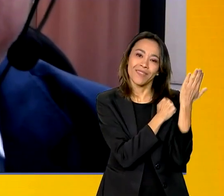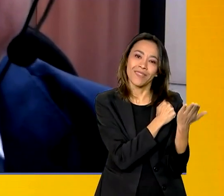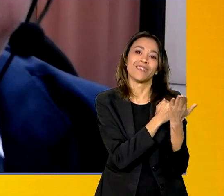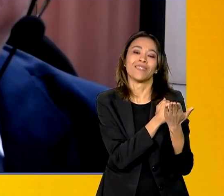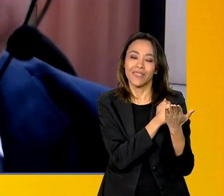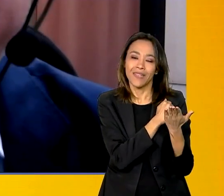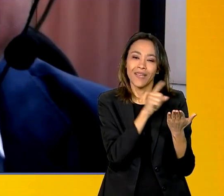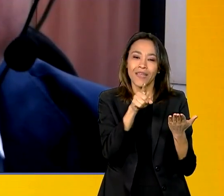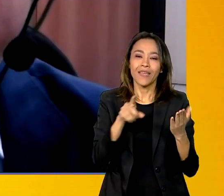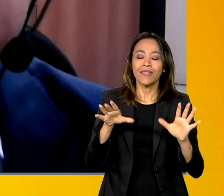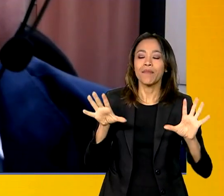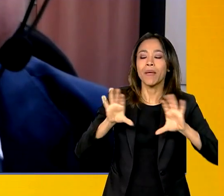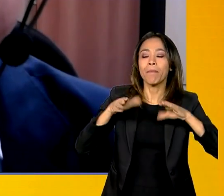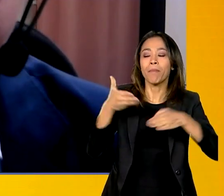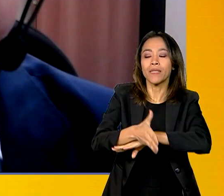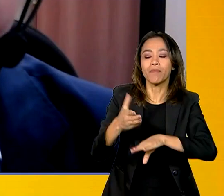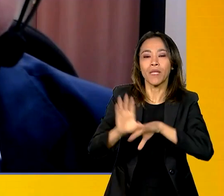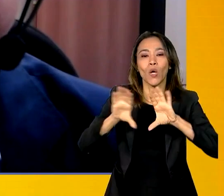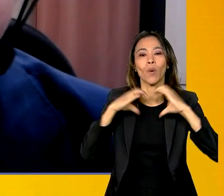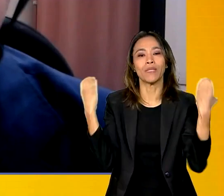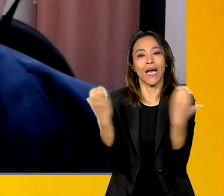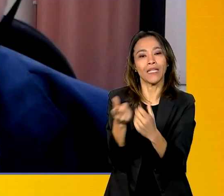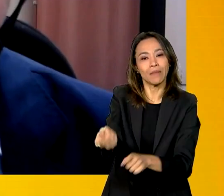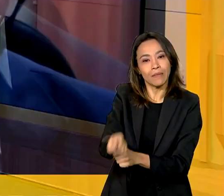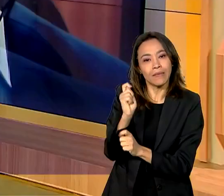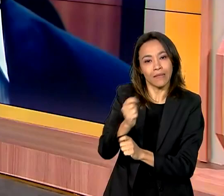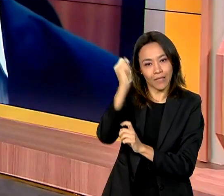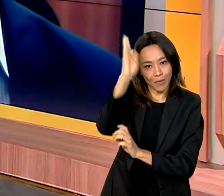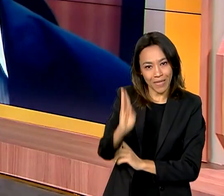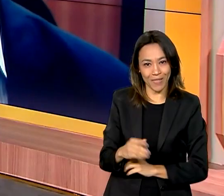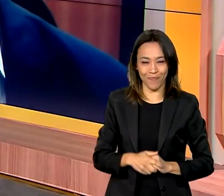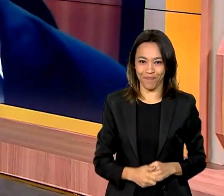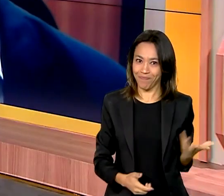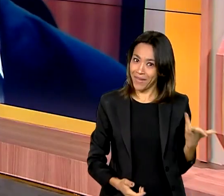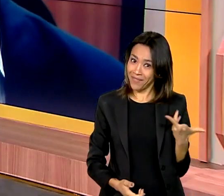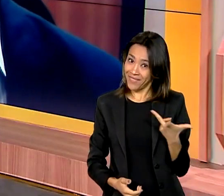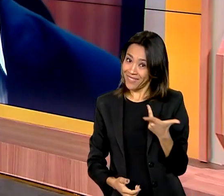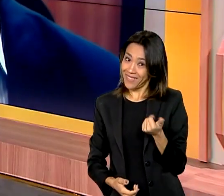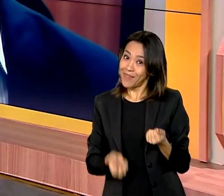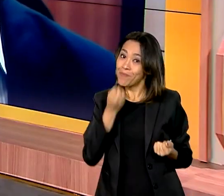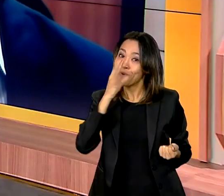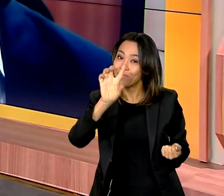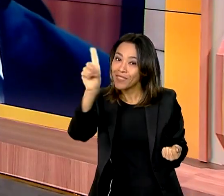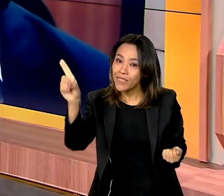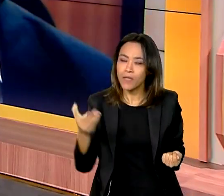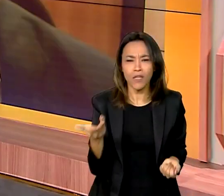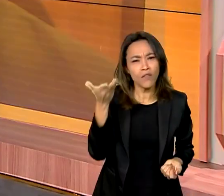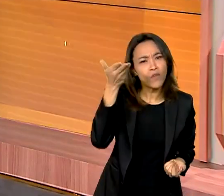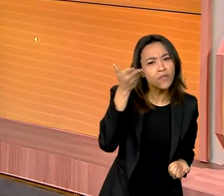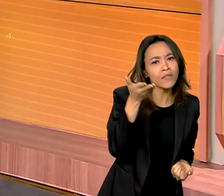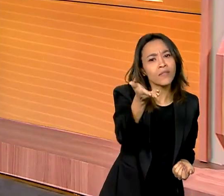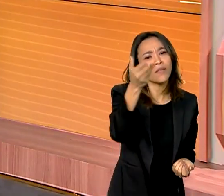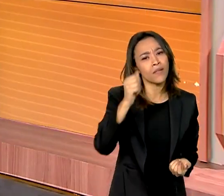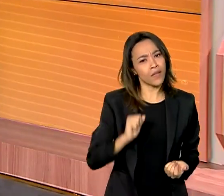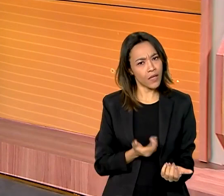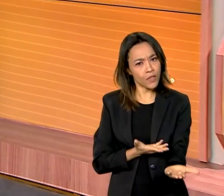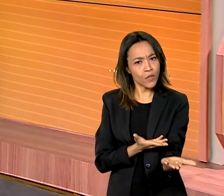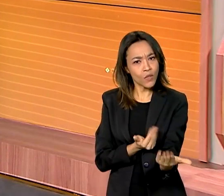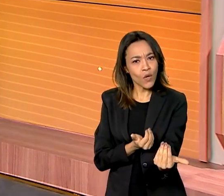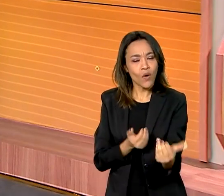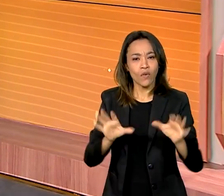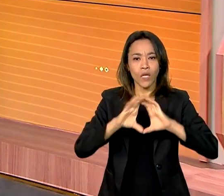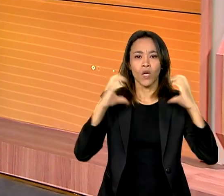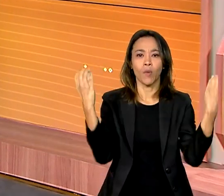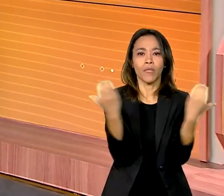são das comunidades pesqueiras artesanais do nosso país. Maravilha! Muito bom dia! E você, que é jovem da comunidade